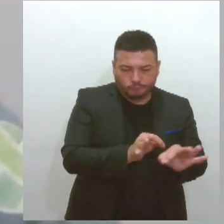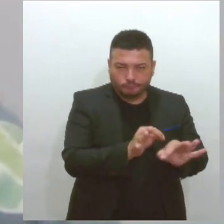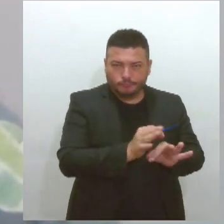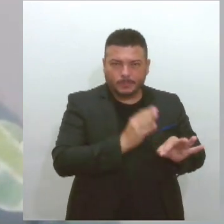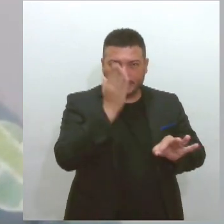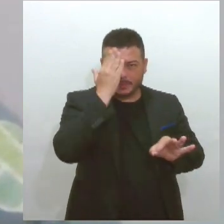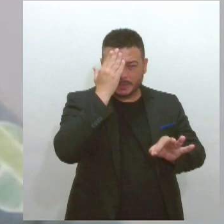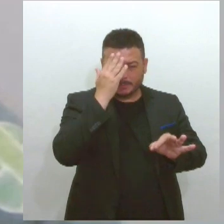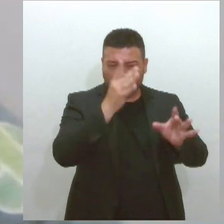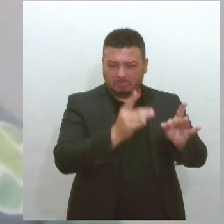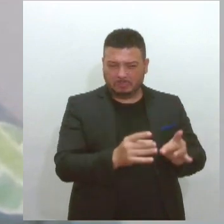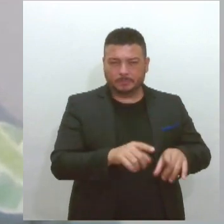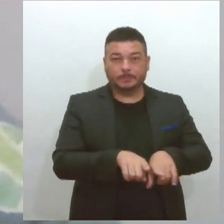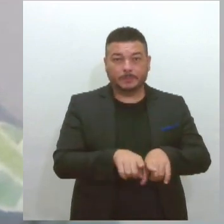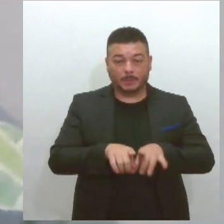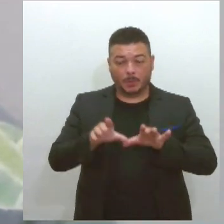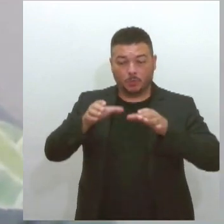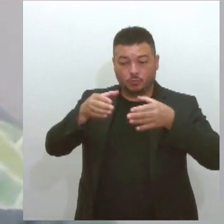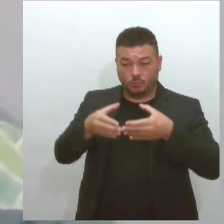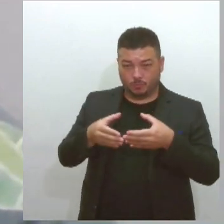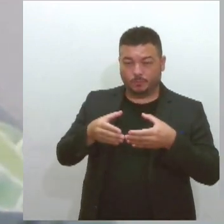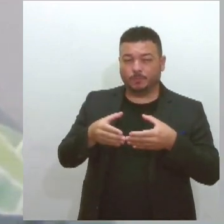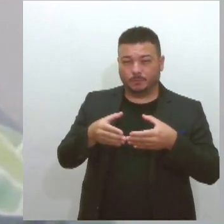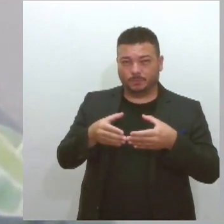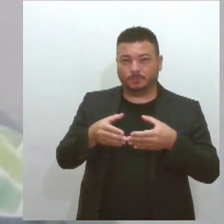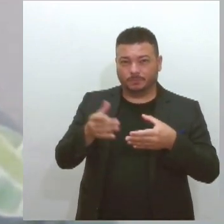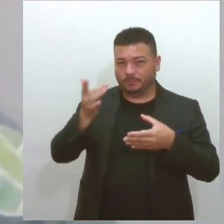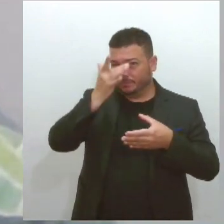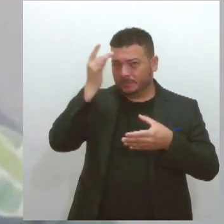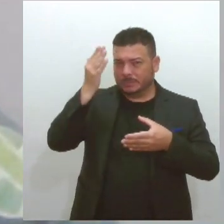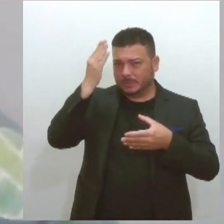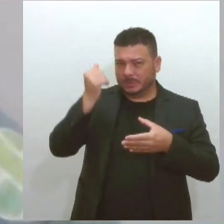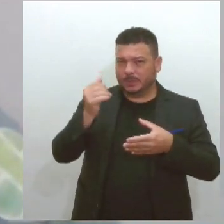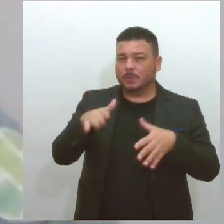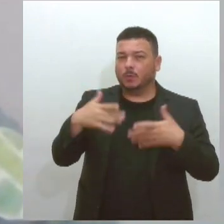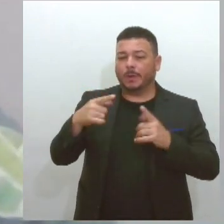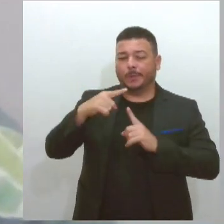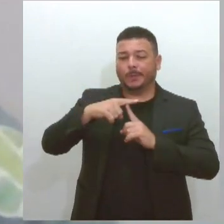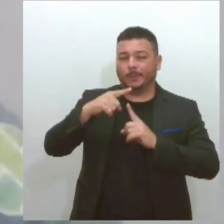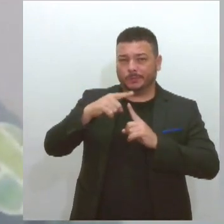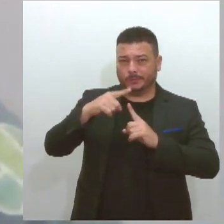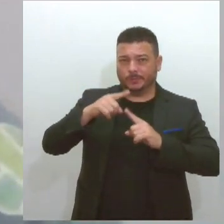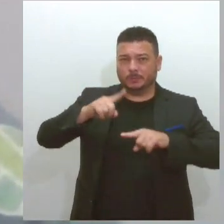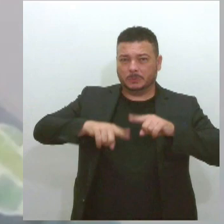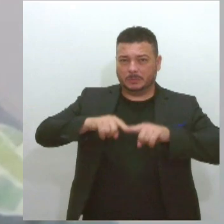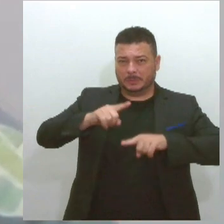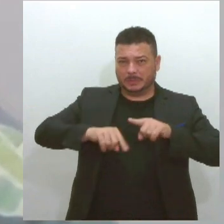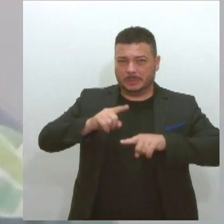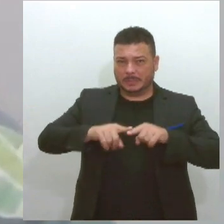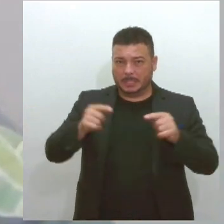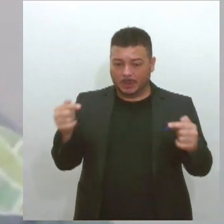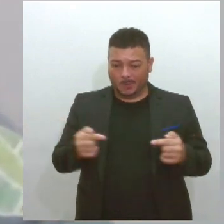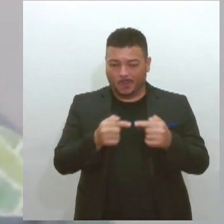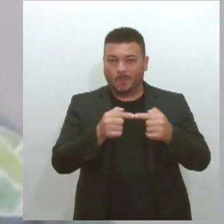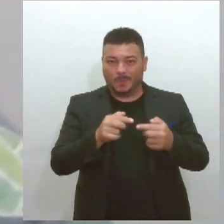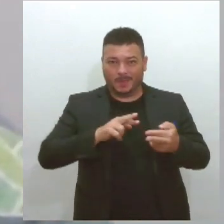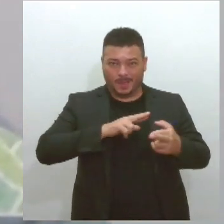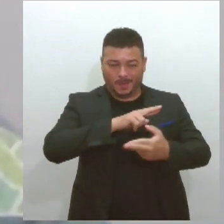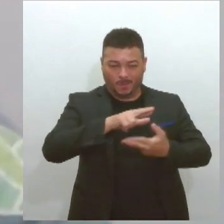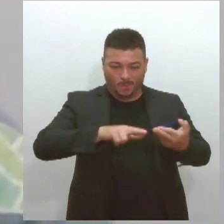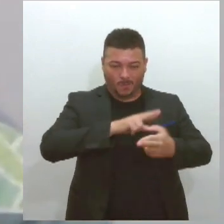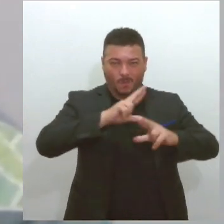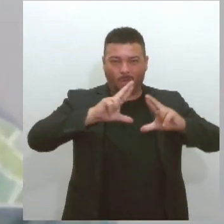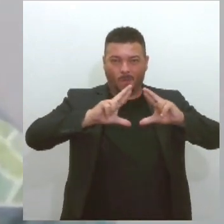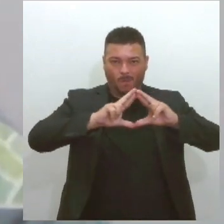cooperativa o pessoal sabe quais são os tipos de materiais que são recicláveis e que não são recicláveis, que infelizmente